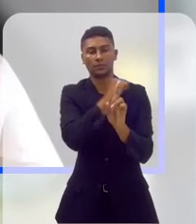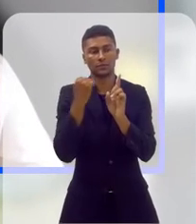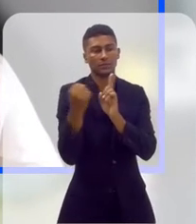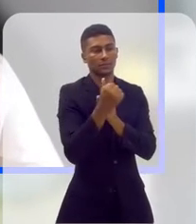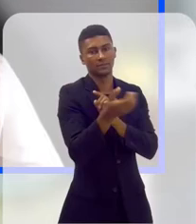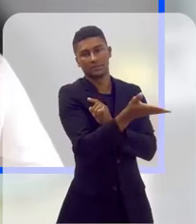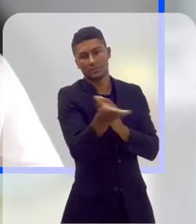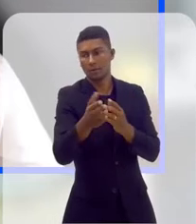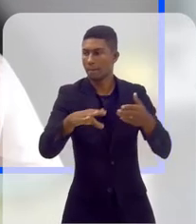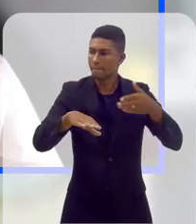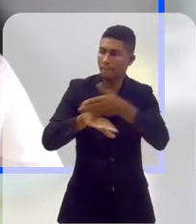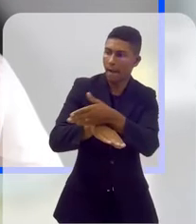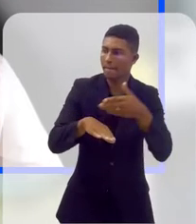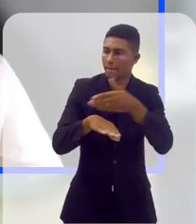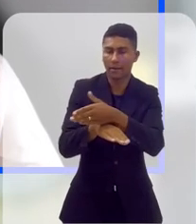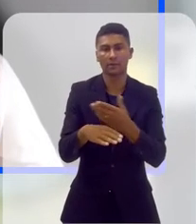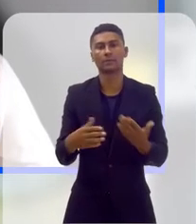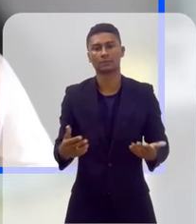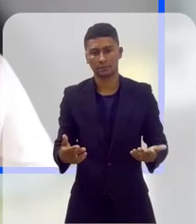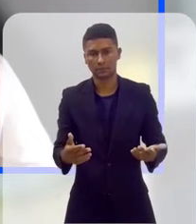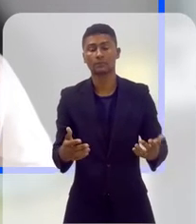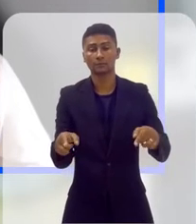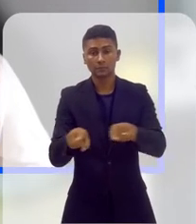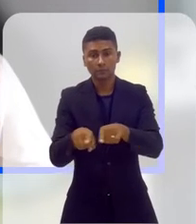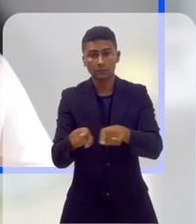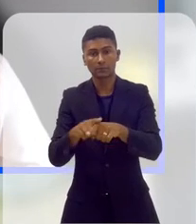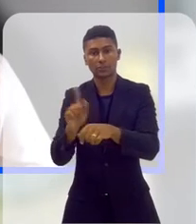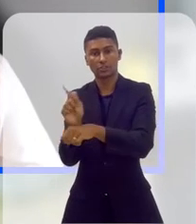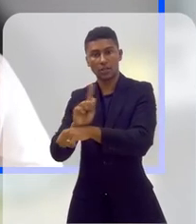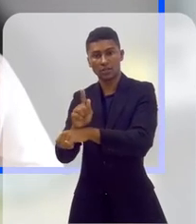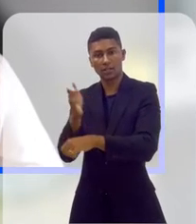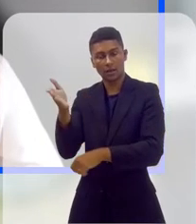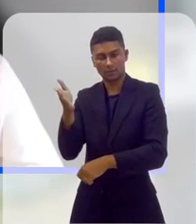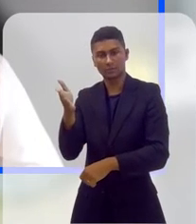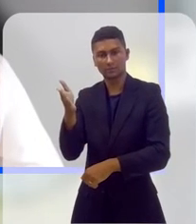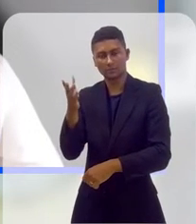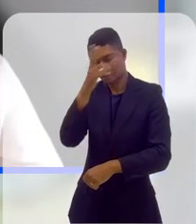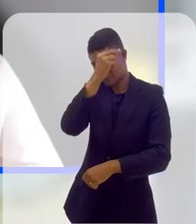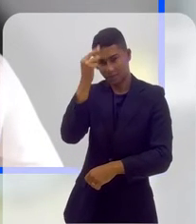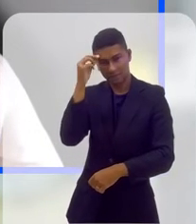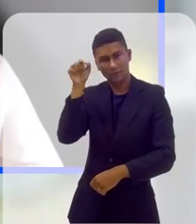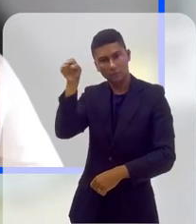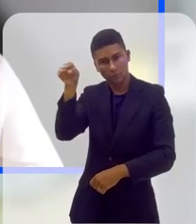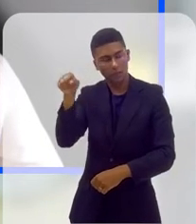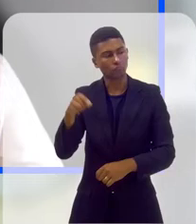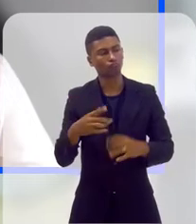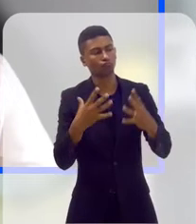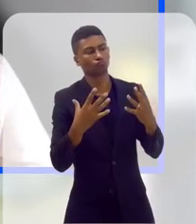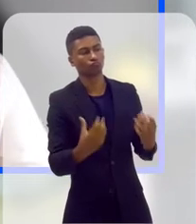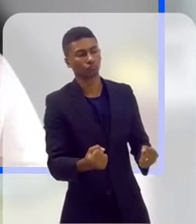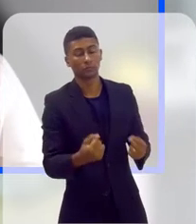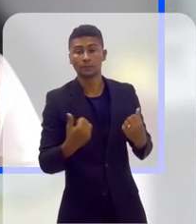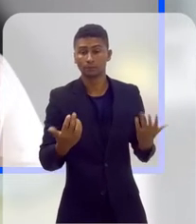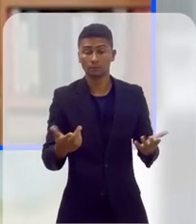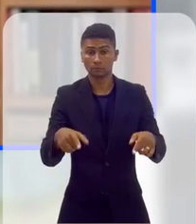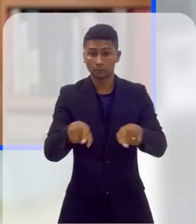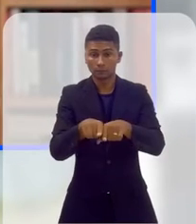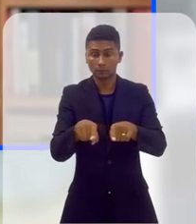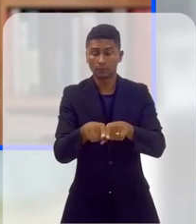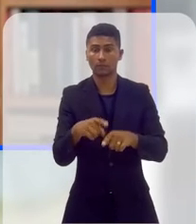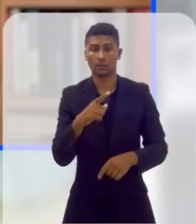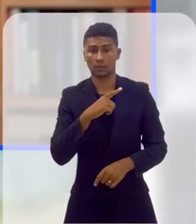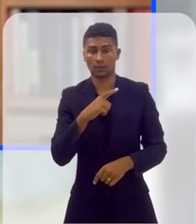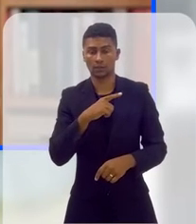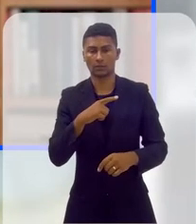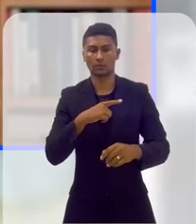conseguimos vencer essa questão justamente por causa da participação social e da própria posição dessa gestão em